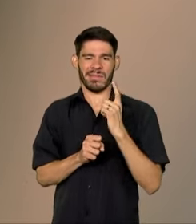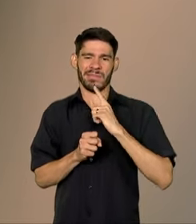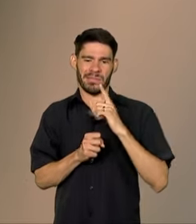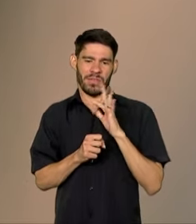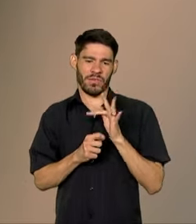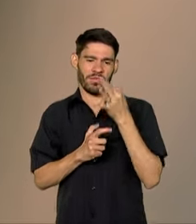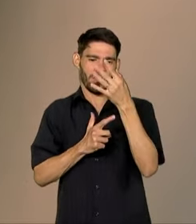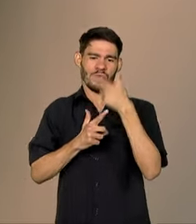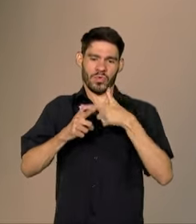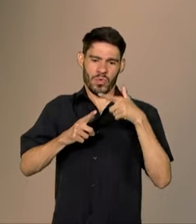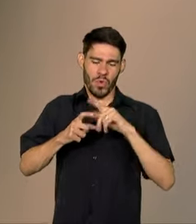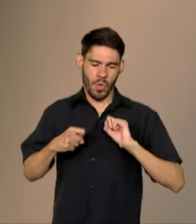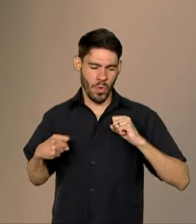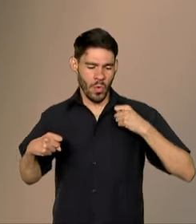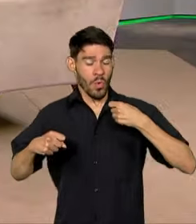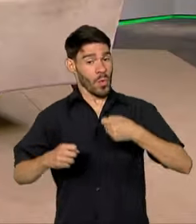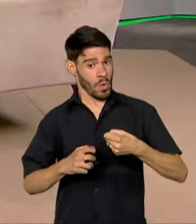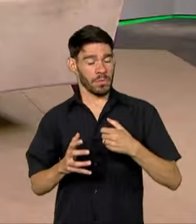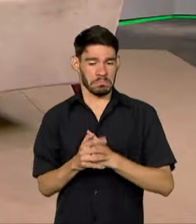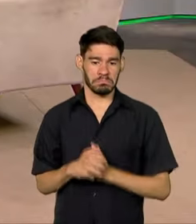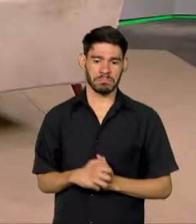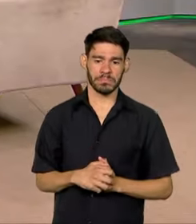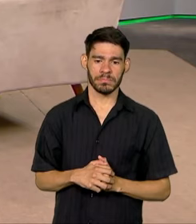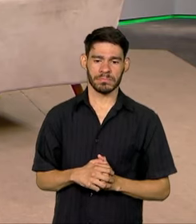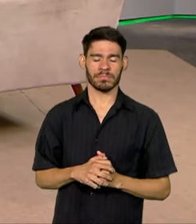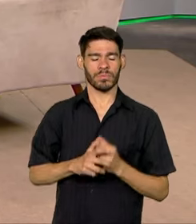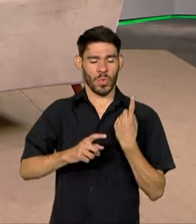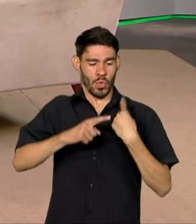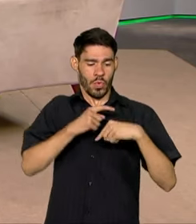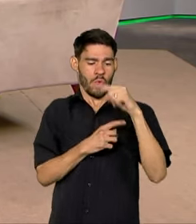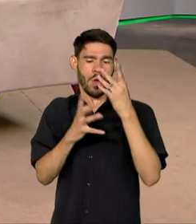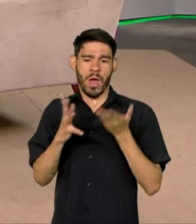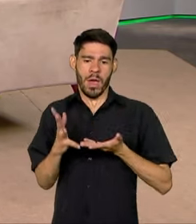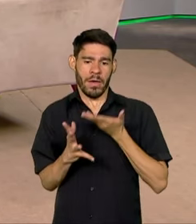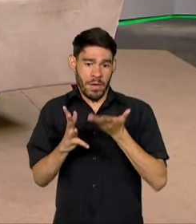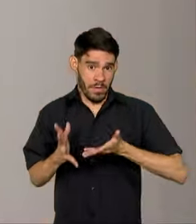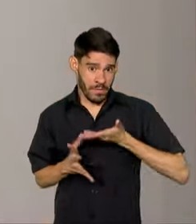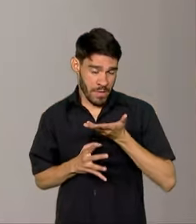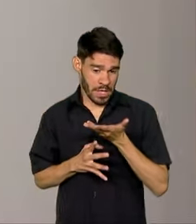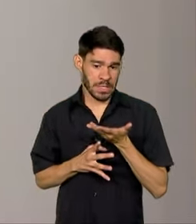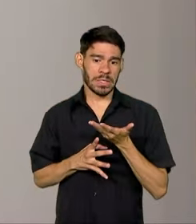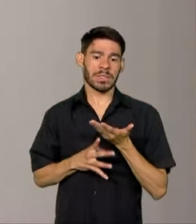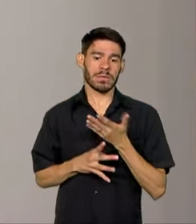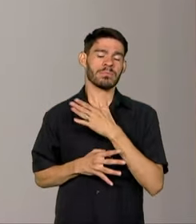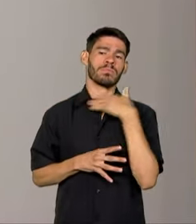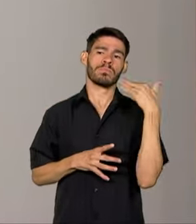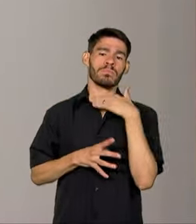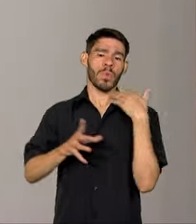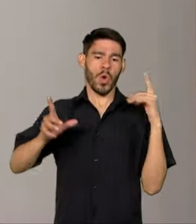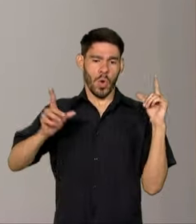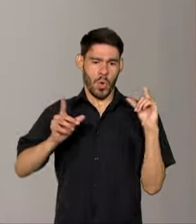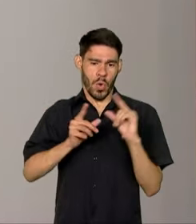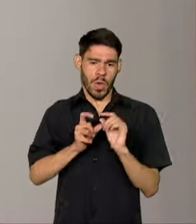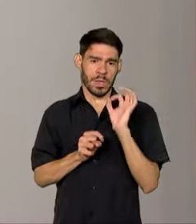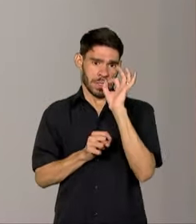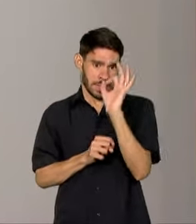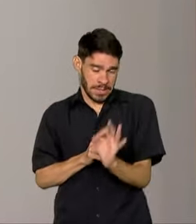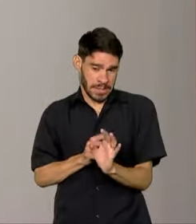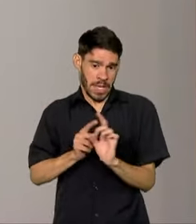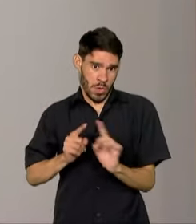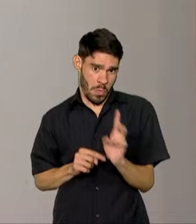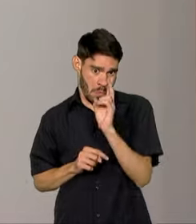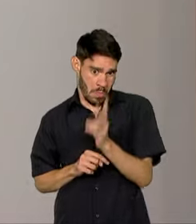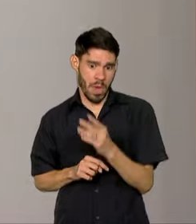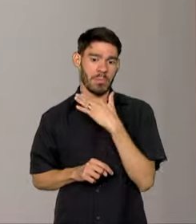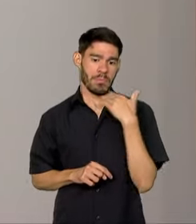problemas que a gente enfrenta. Com o avanço desse tratamento todo, as mortes diminuíram bastante, mas ainda existem.